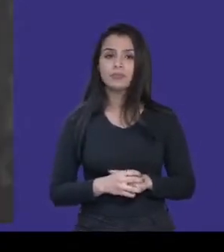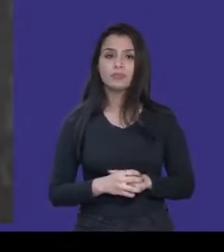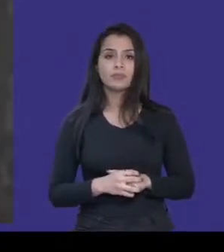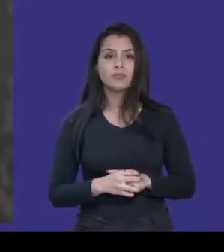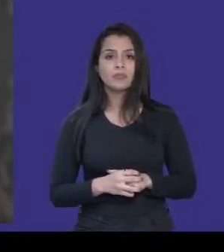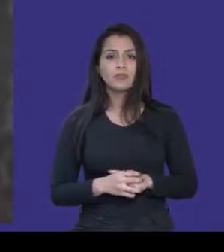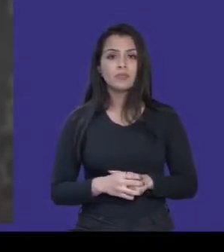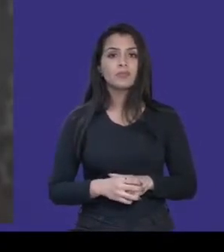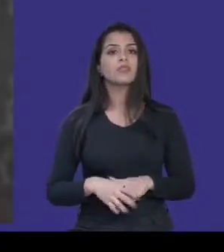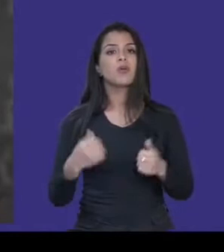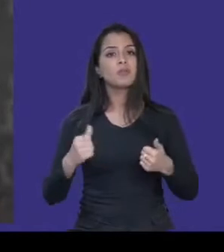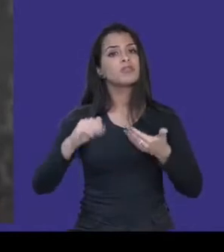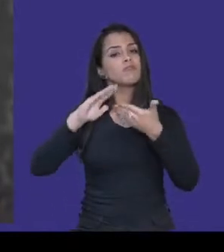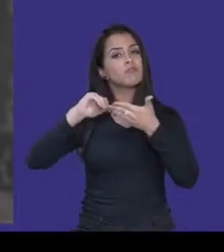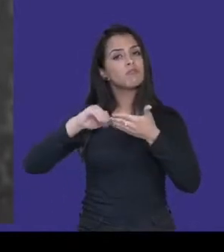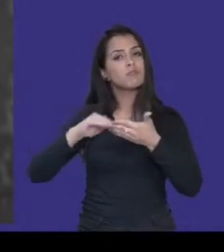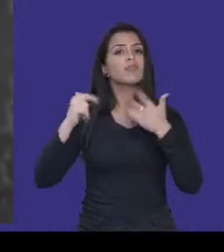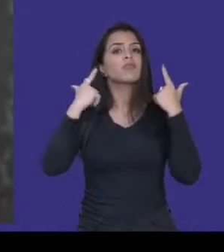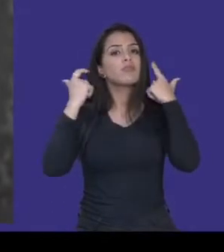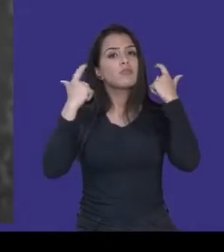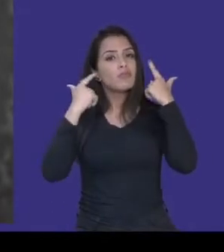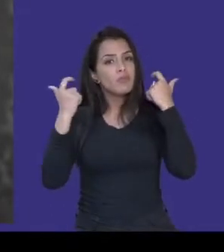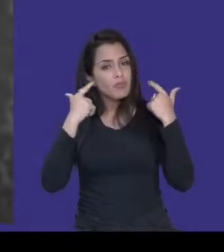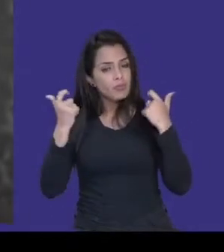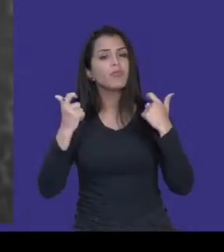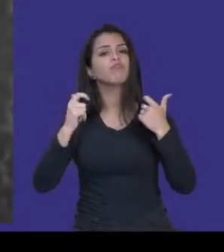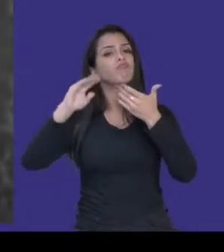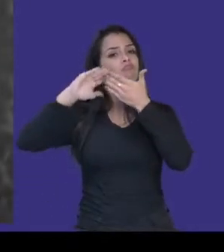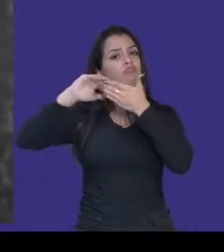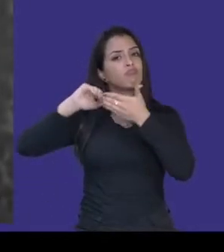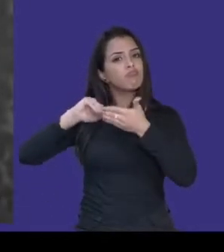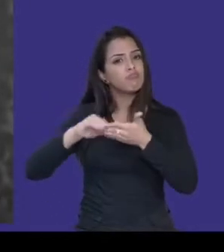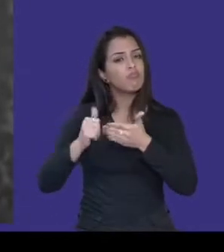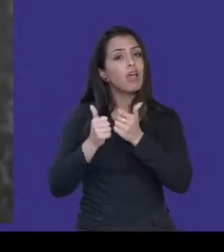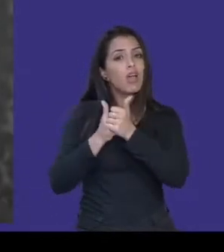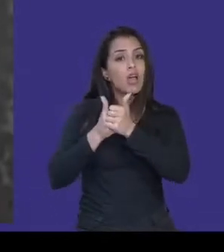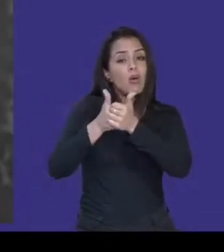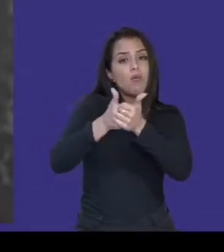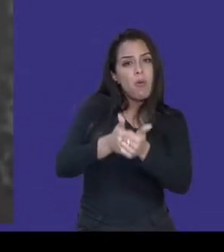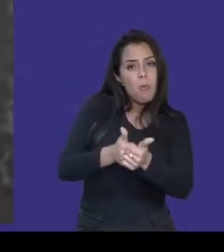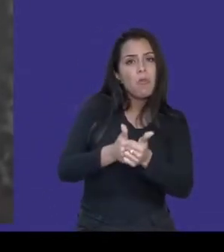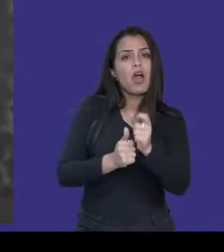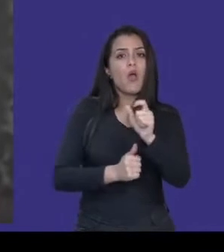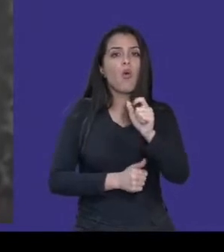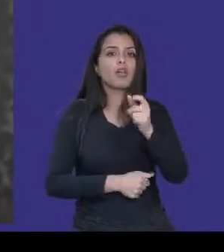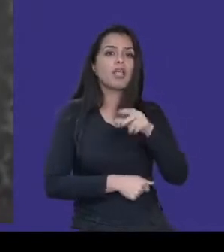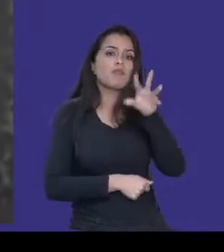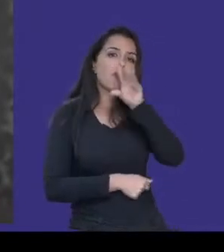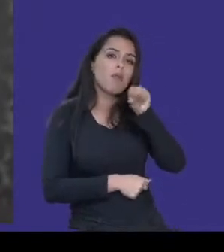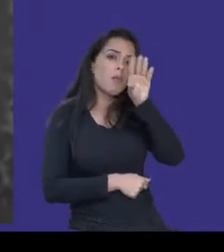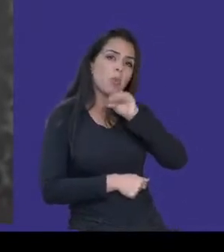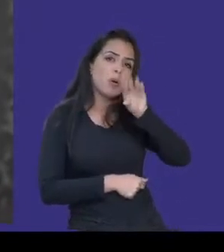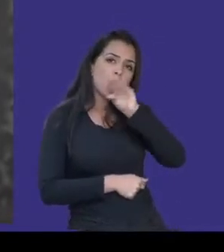fundo, efeitos sonoros, vinhetas e outros componentes relevantes que acompanham a palavra falada. E é importante não